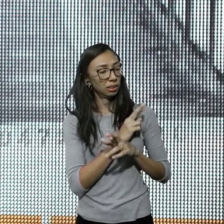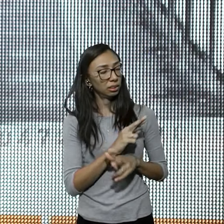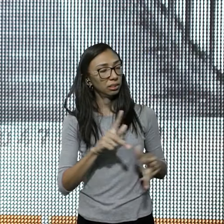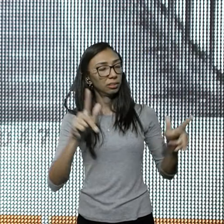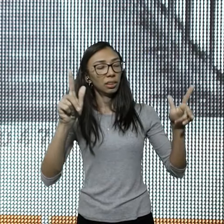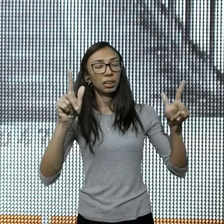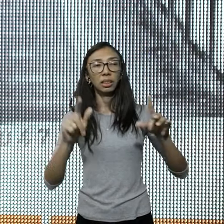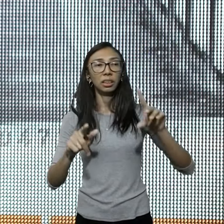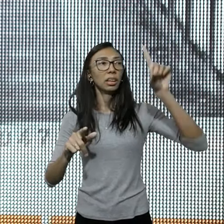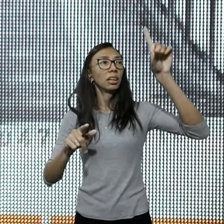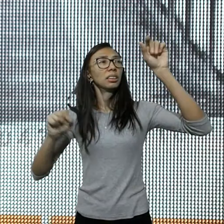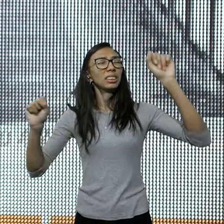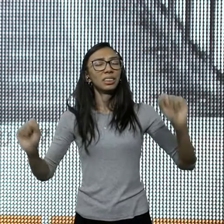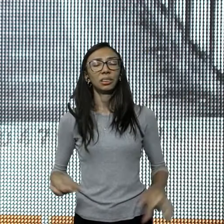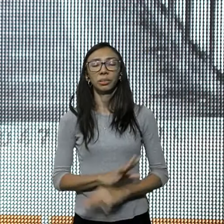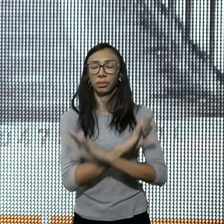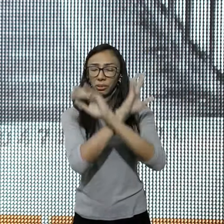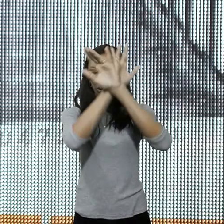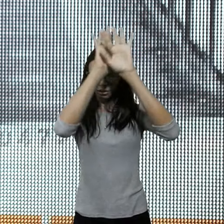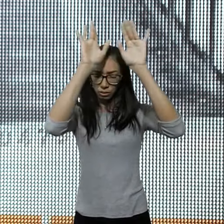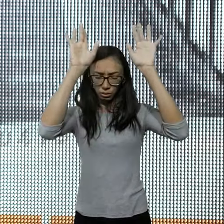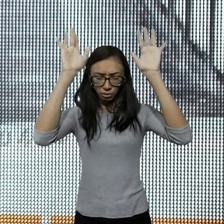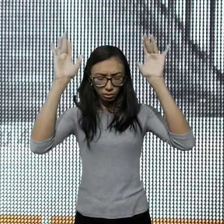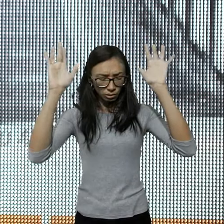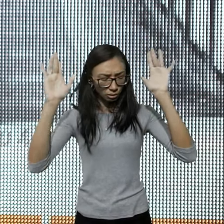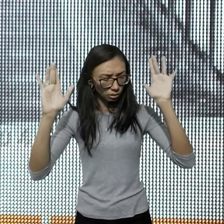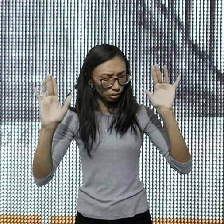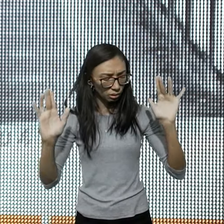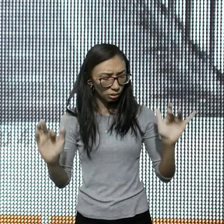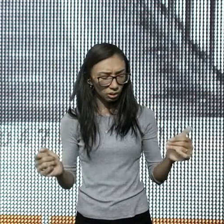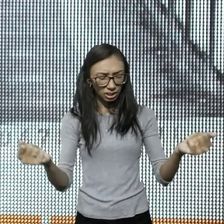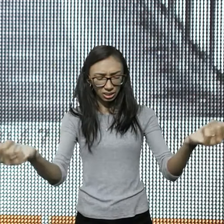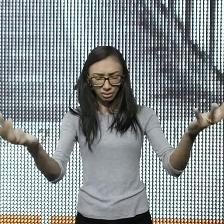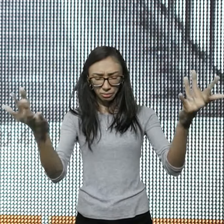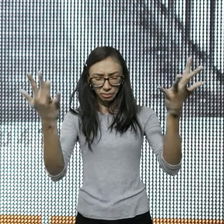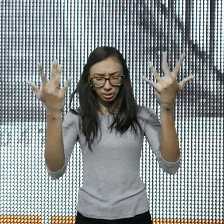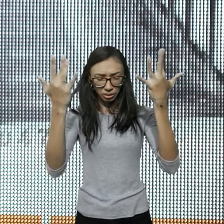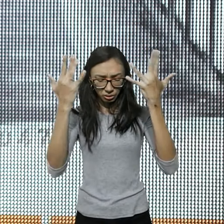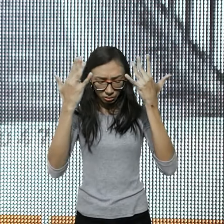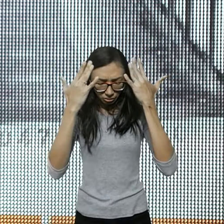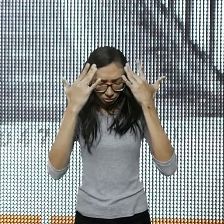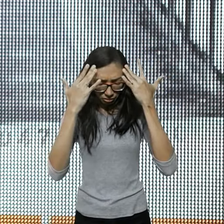glória de Jesus, resplandece em nós, para resplandecer, através de nós,